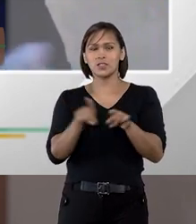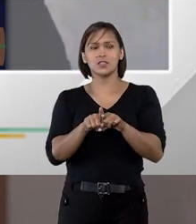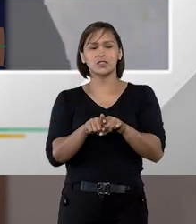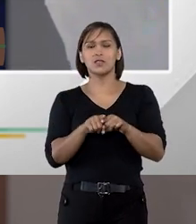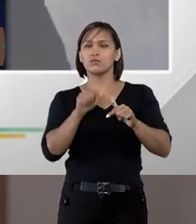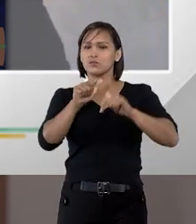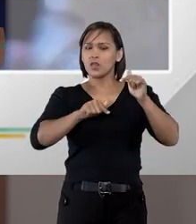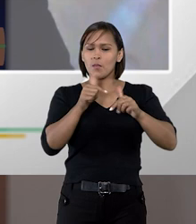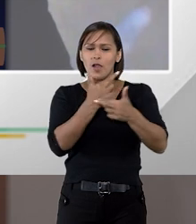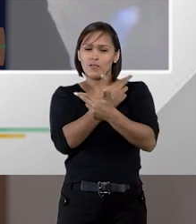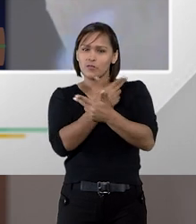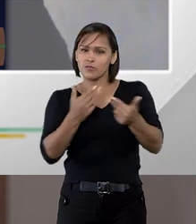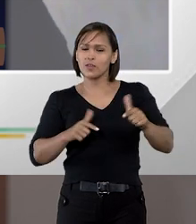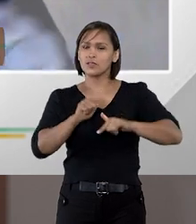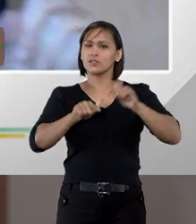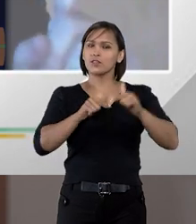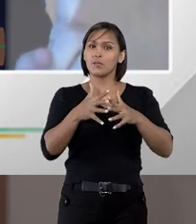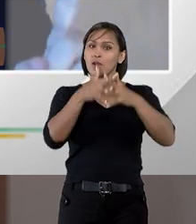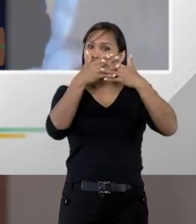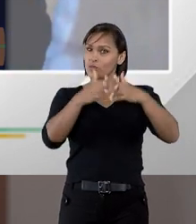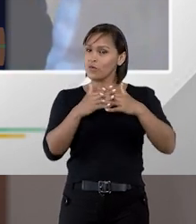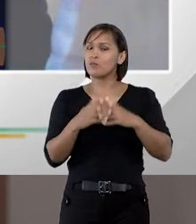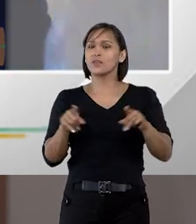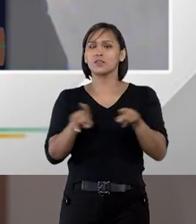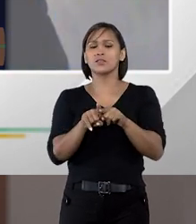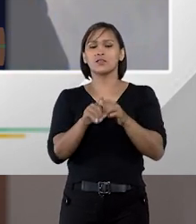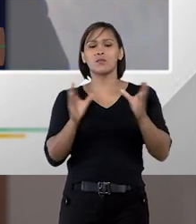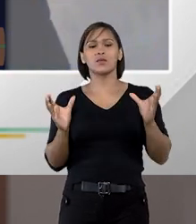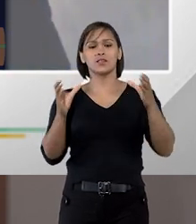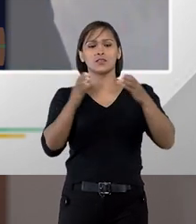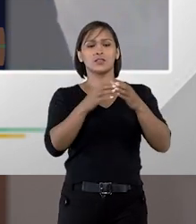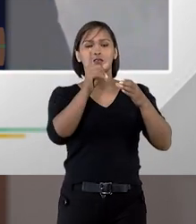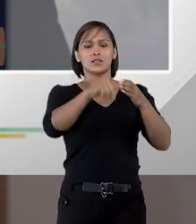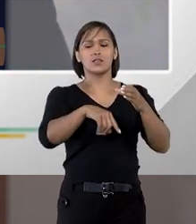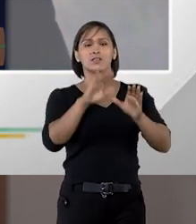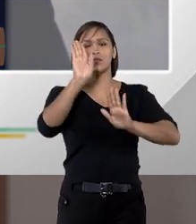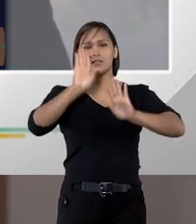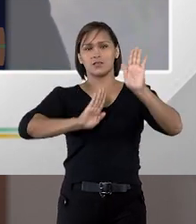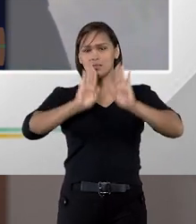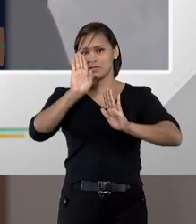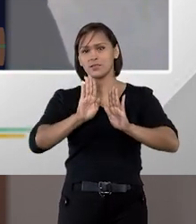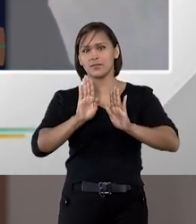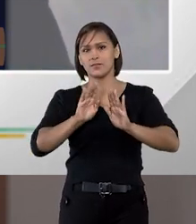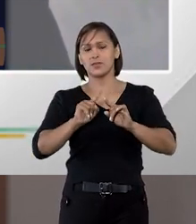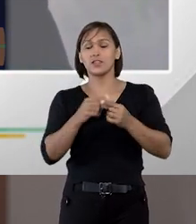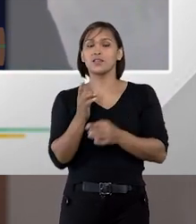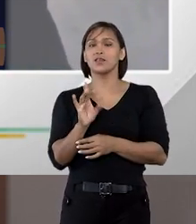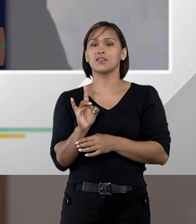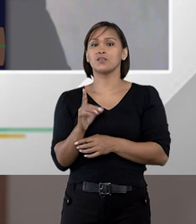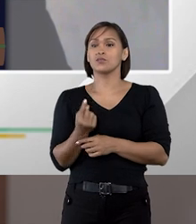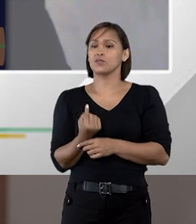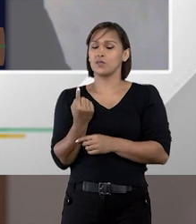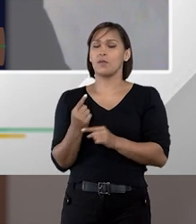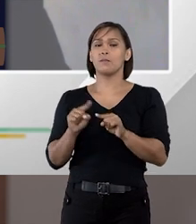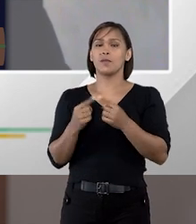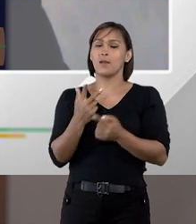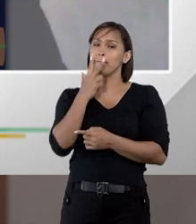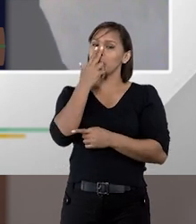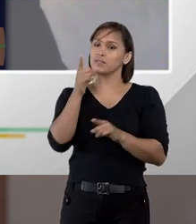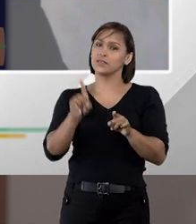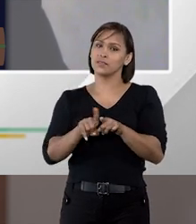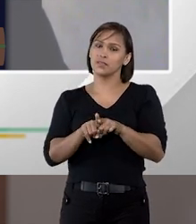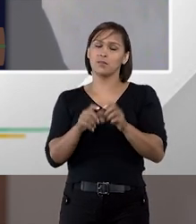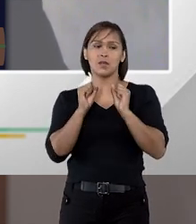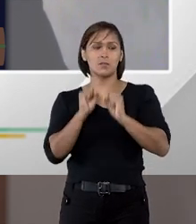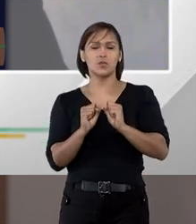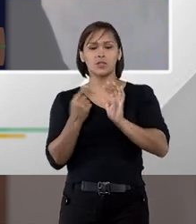no exercício das diversas funções e complexas funções no campo das licitações. E não só isso, parece